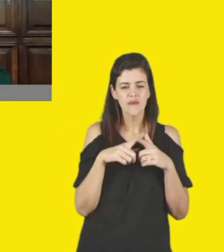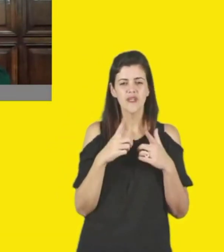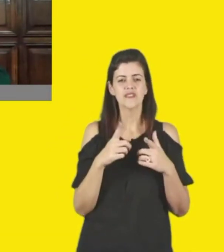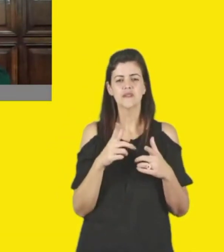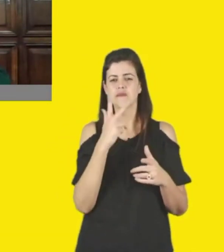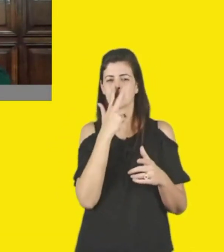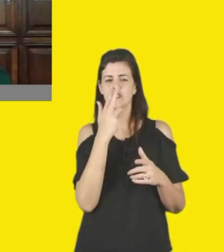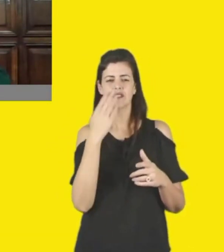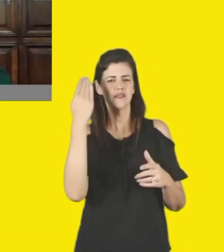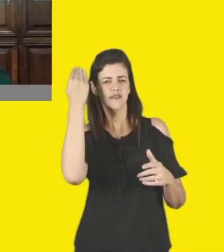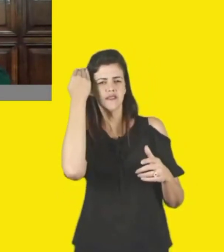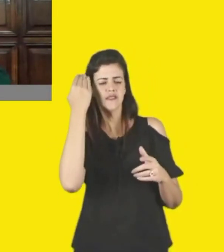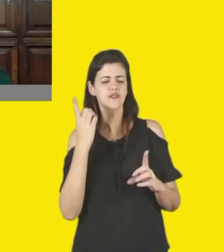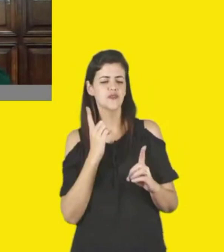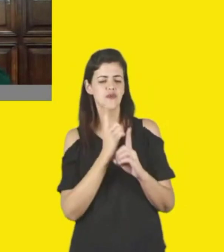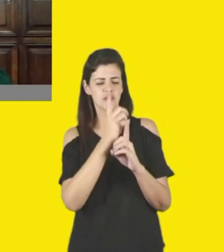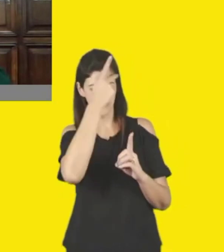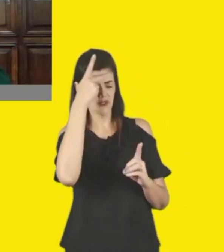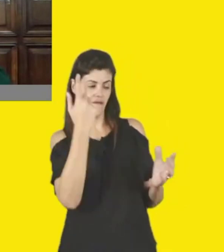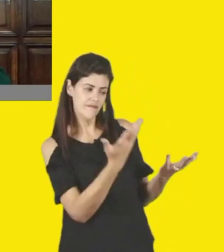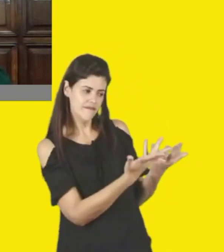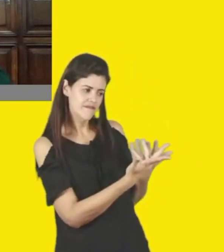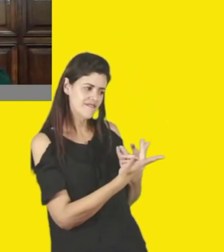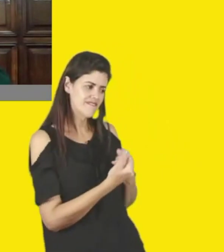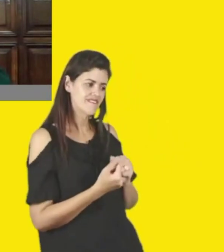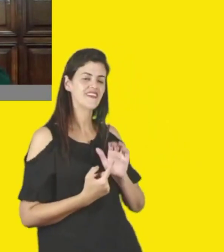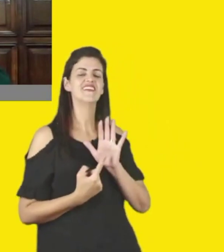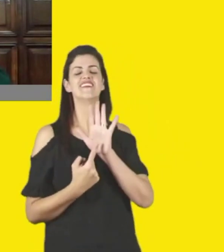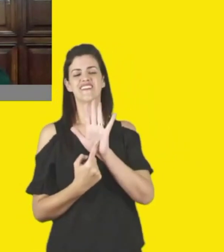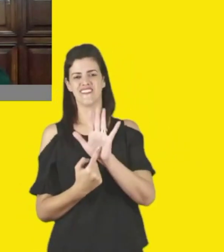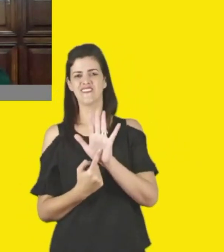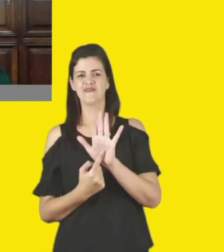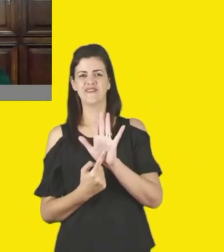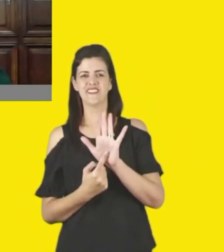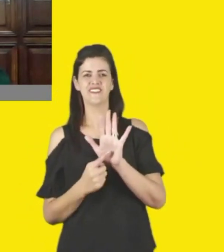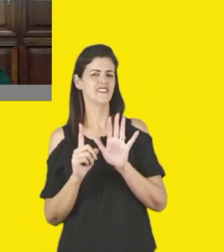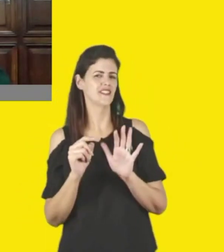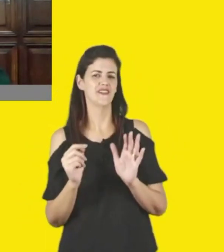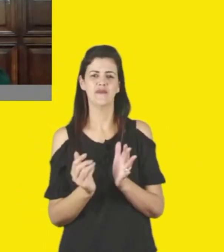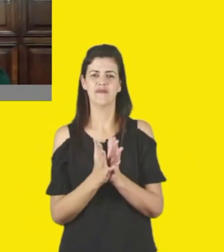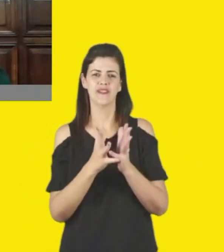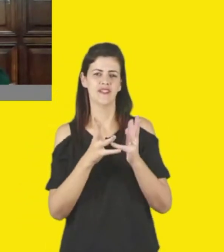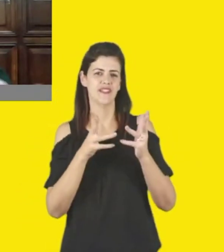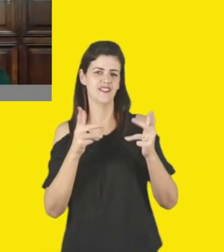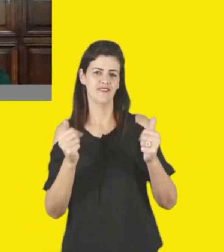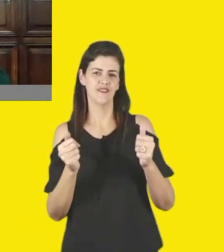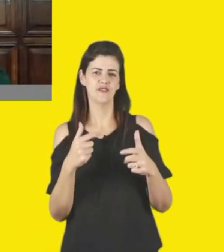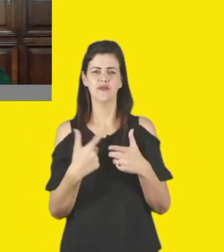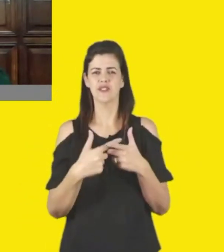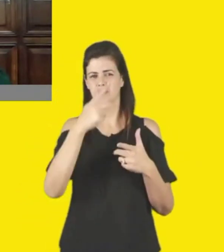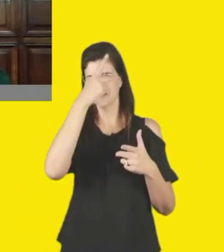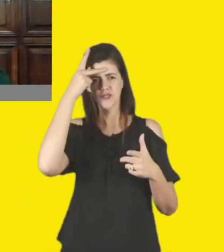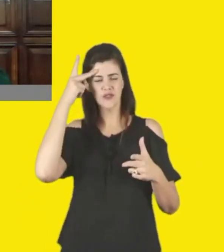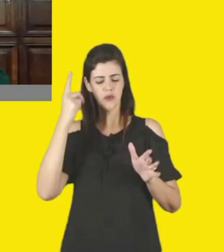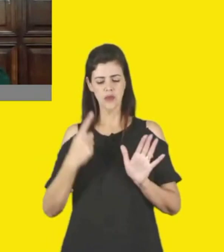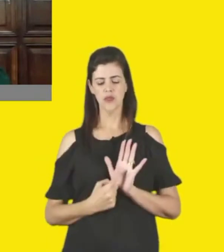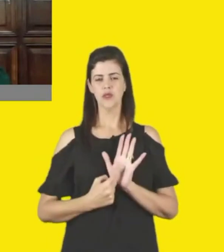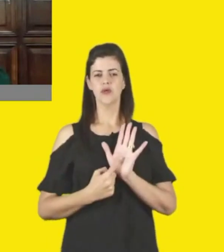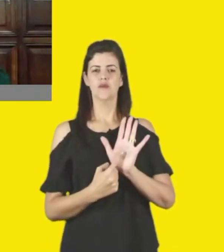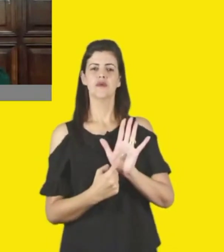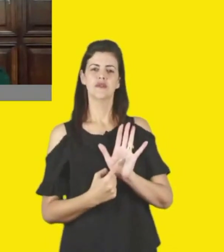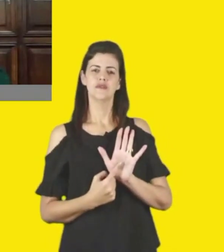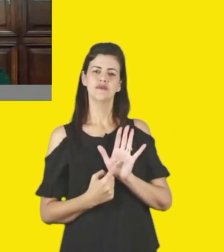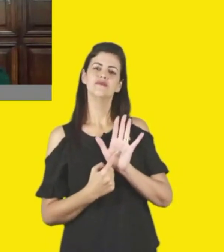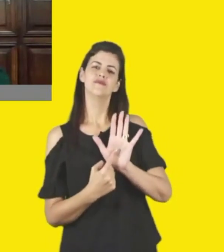o circuito, mas no circuito daquilo que a gente coloca de fato em pé no palco e dá luz a essas pessoas, então,